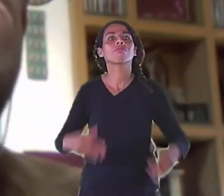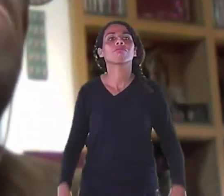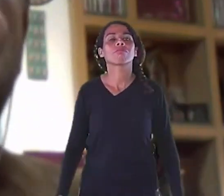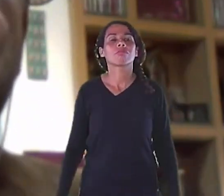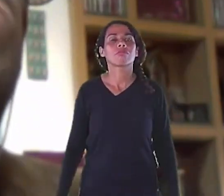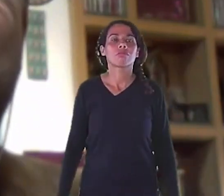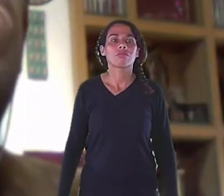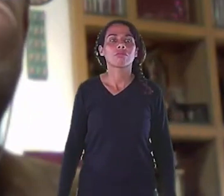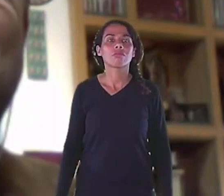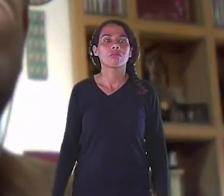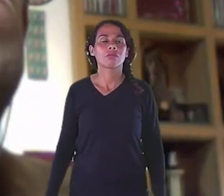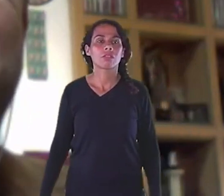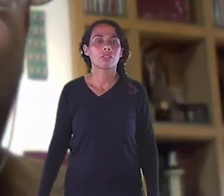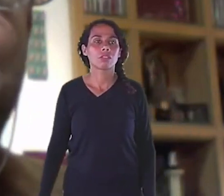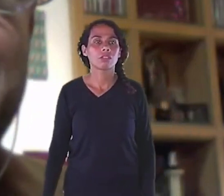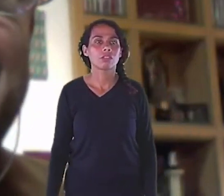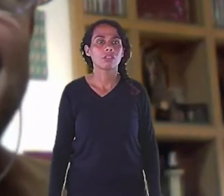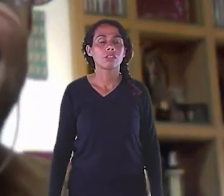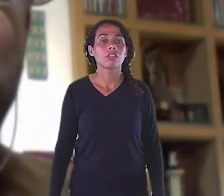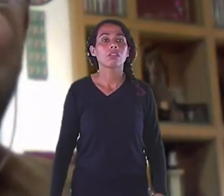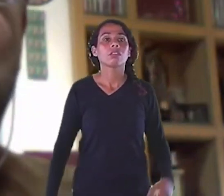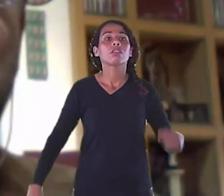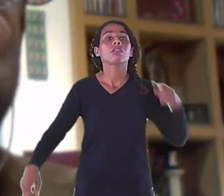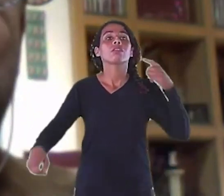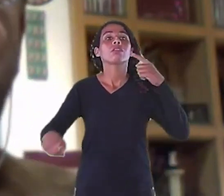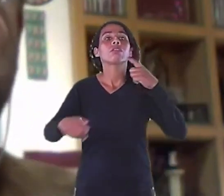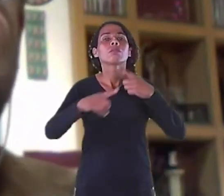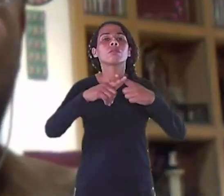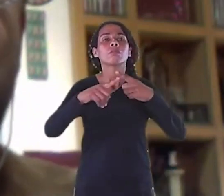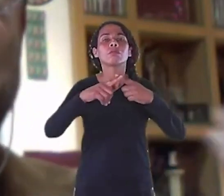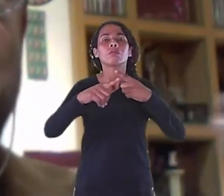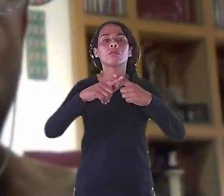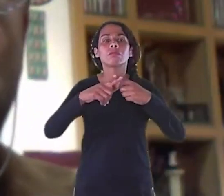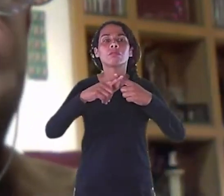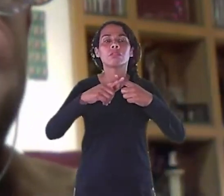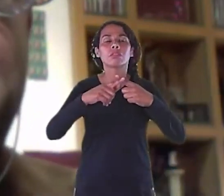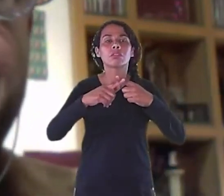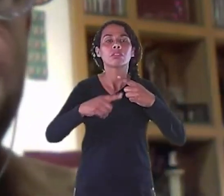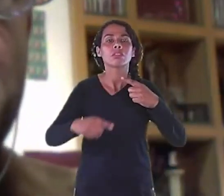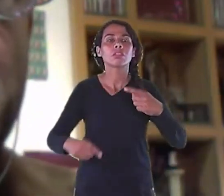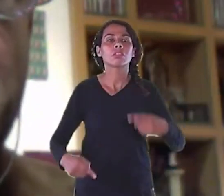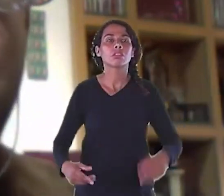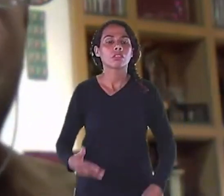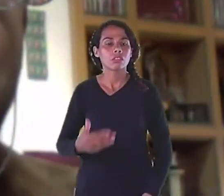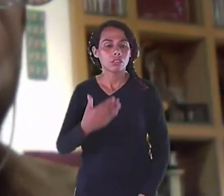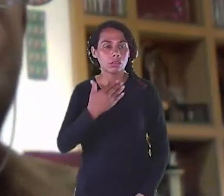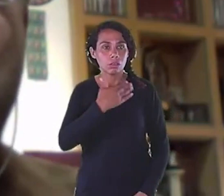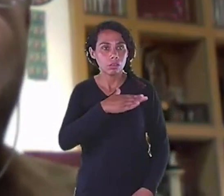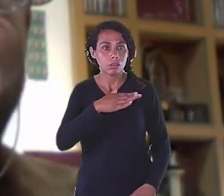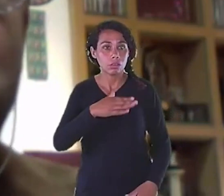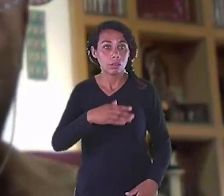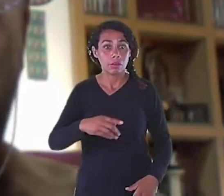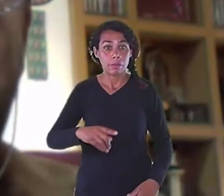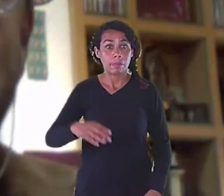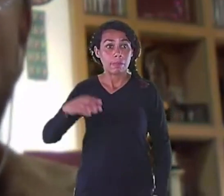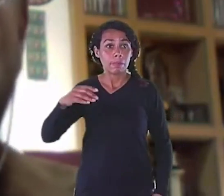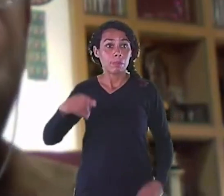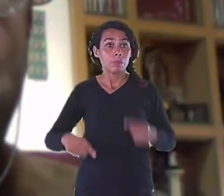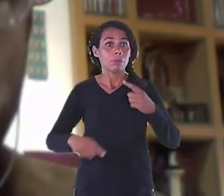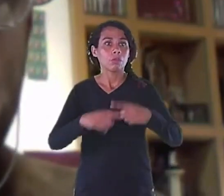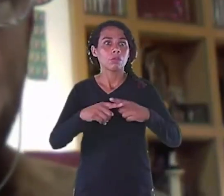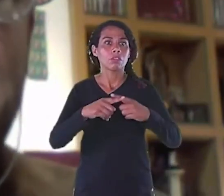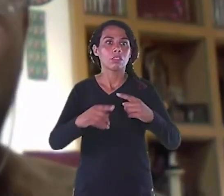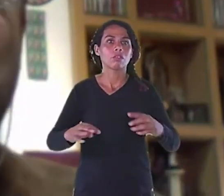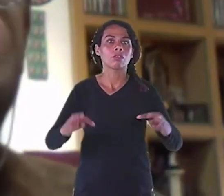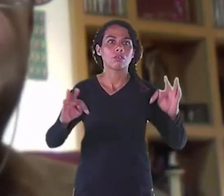Por que caiu O termo industrial Caiu o termo industrial Por causa do avanço Da tecnologia Hoje Uma máquina só Pode fazer